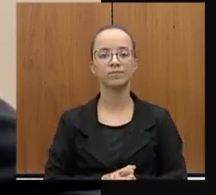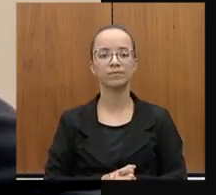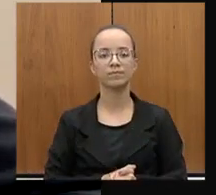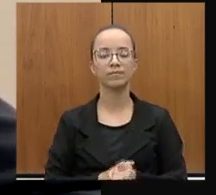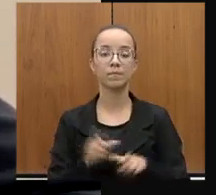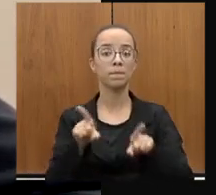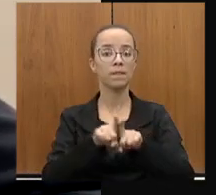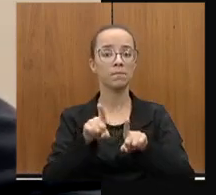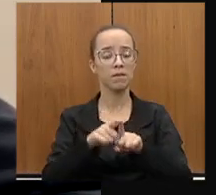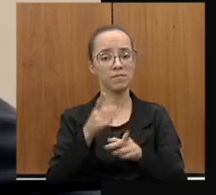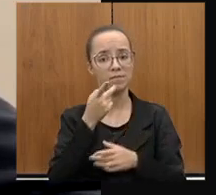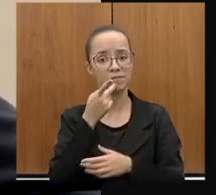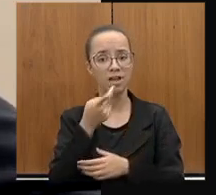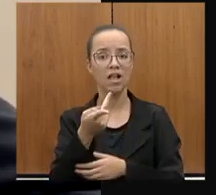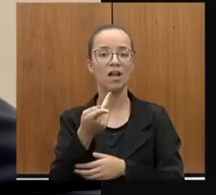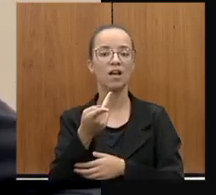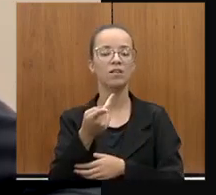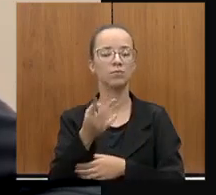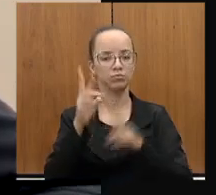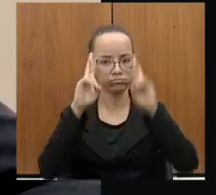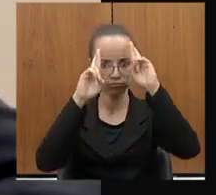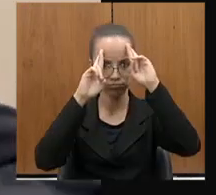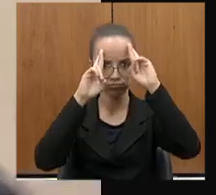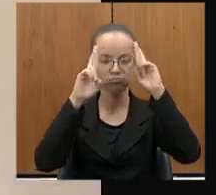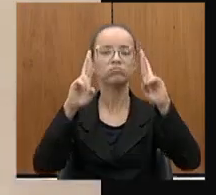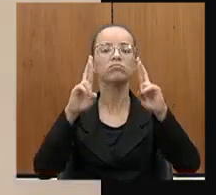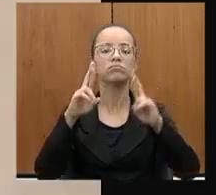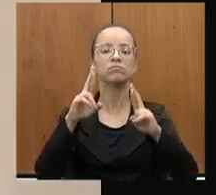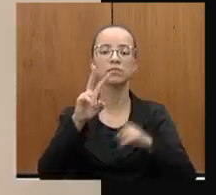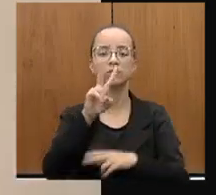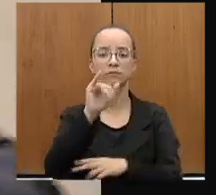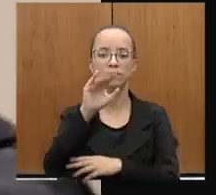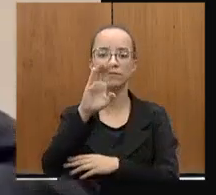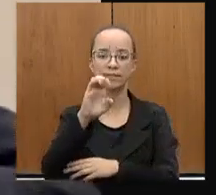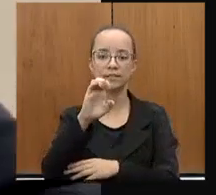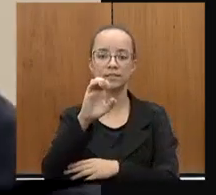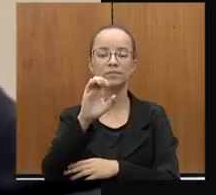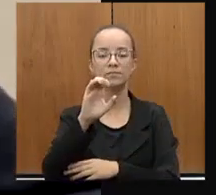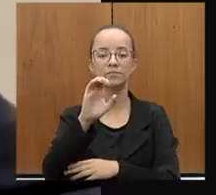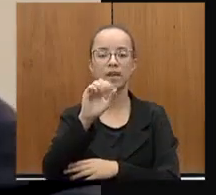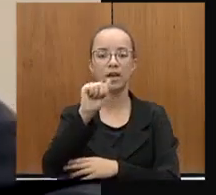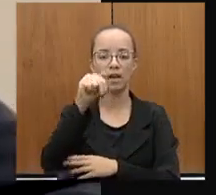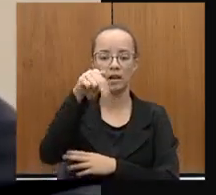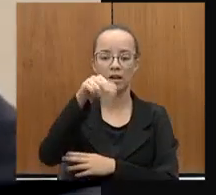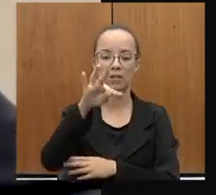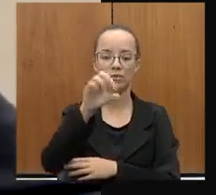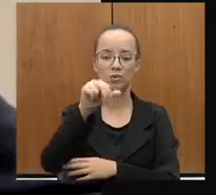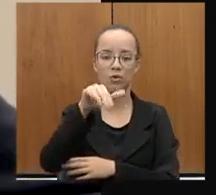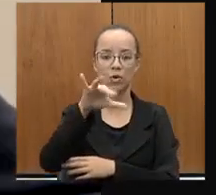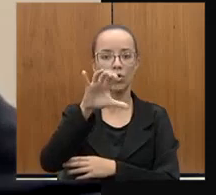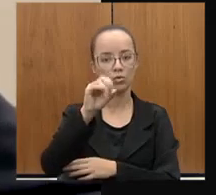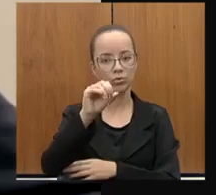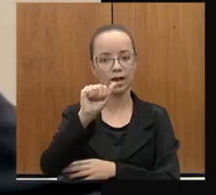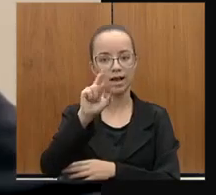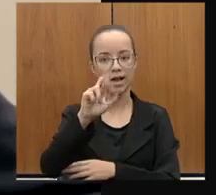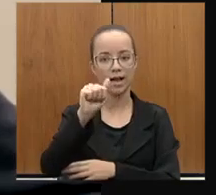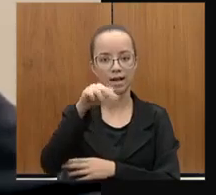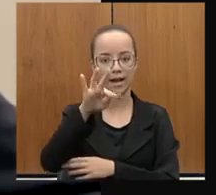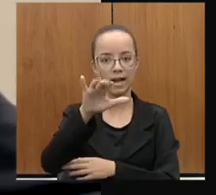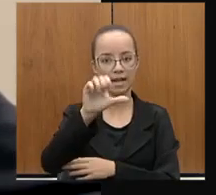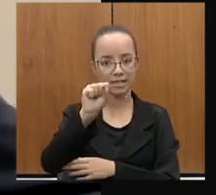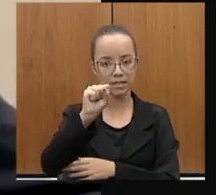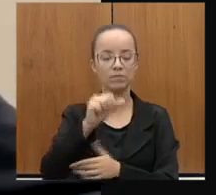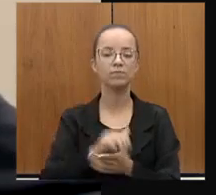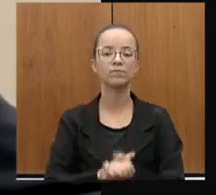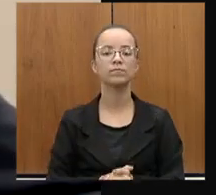deixar de registrar aqui o meu apreço e respeito ao nosso primeiro vice-presidente, deputado Antônio Carlos Arantes, com quem temos